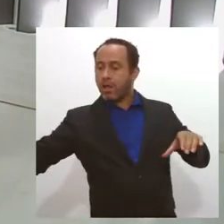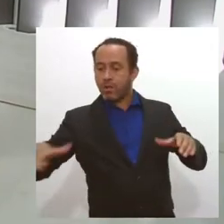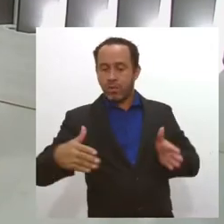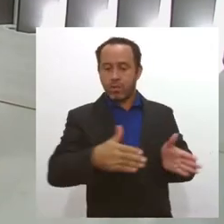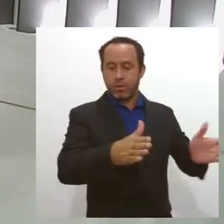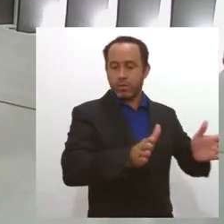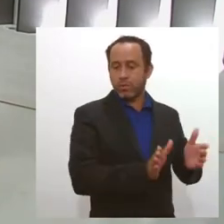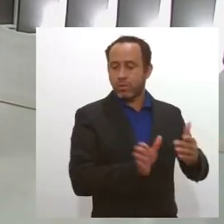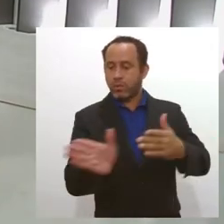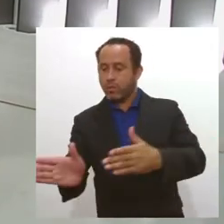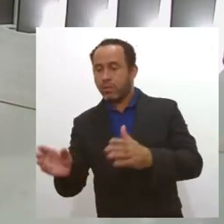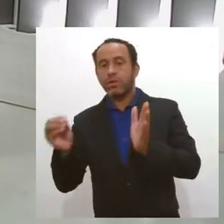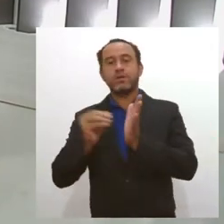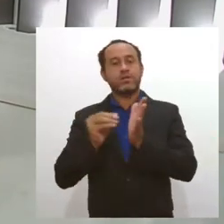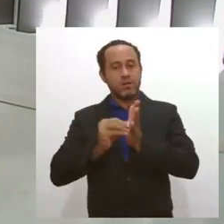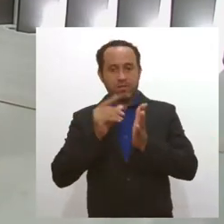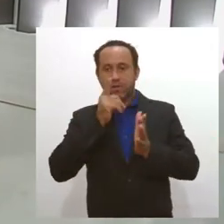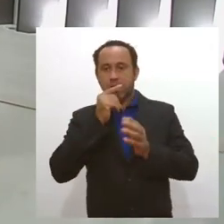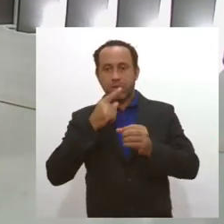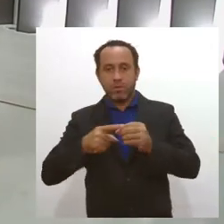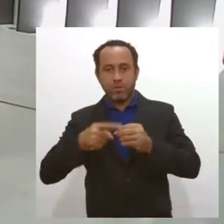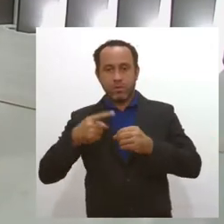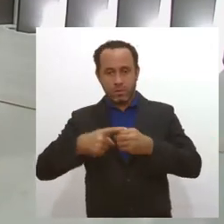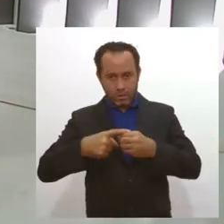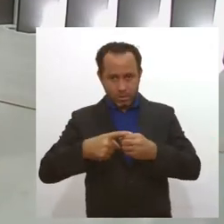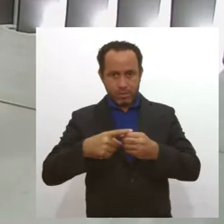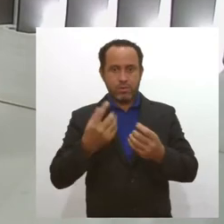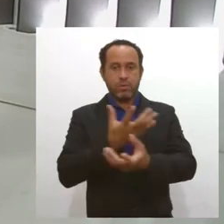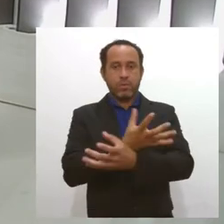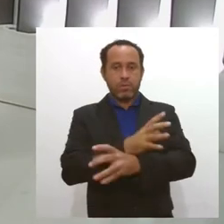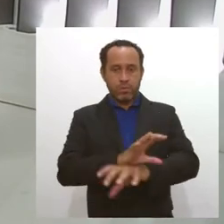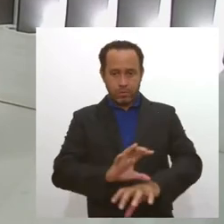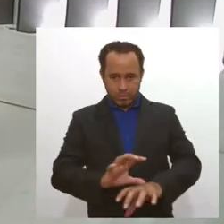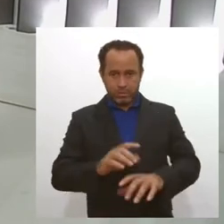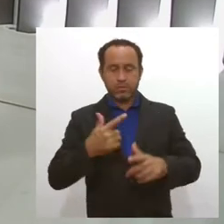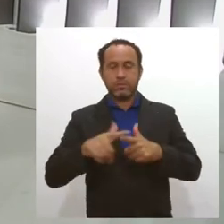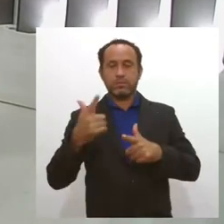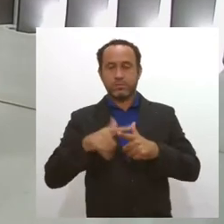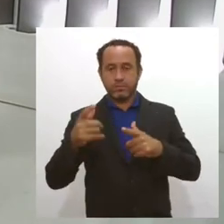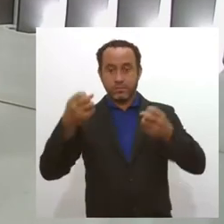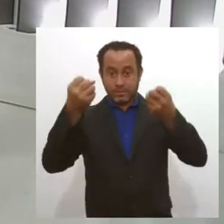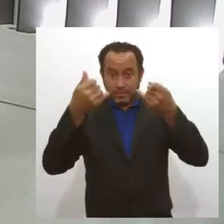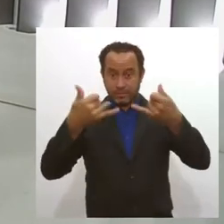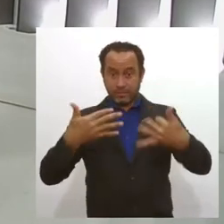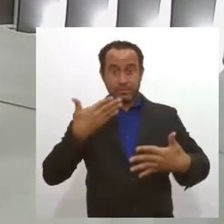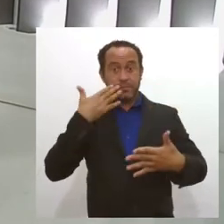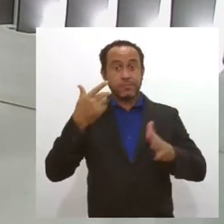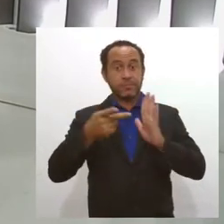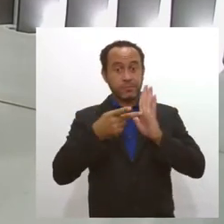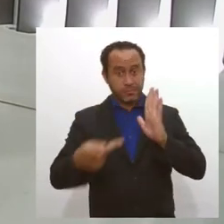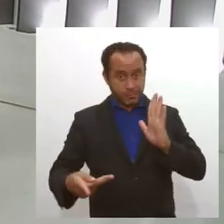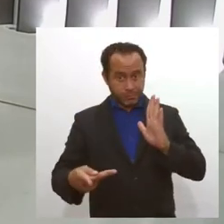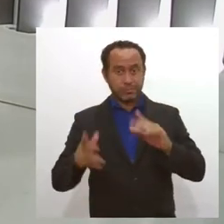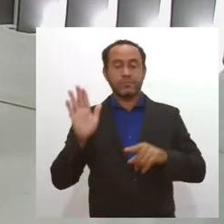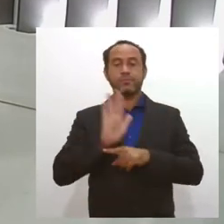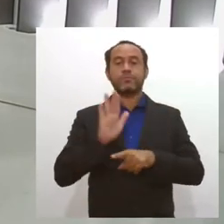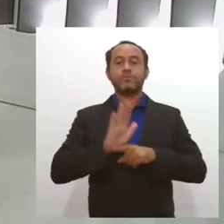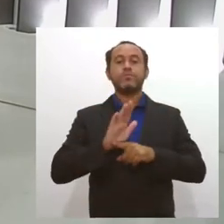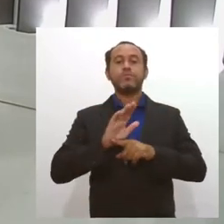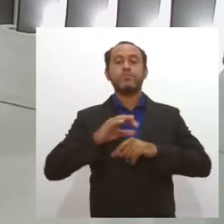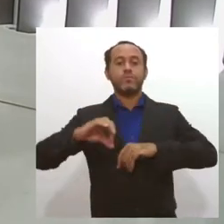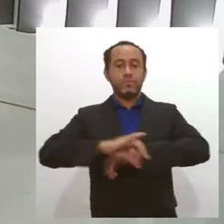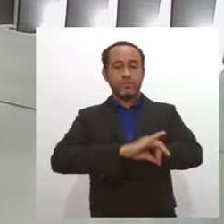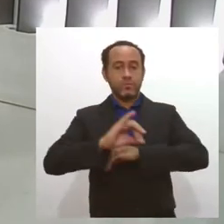para o sertão sergipano, amenizando assim os efeitos da seca na região. E quem explica melhor o projeto e seus benefícios é o engenheiro